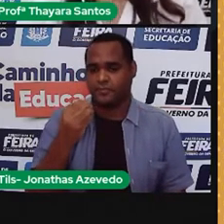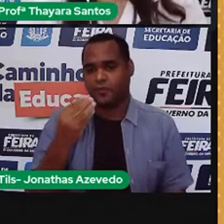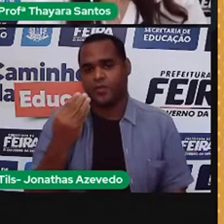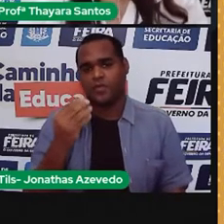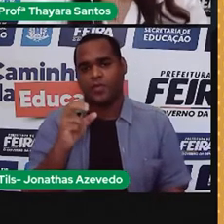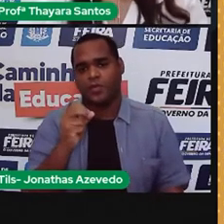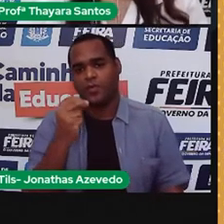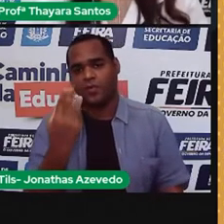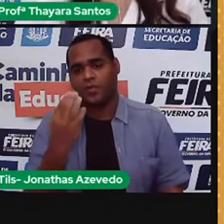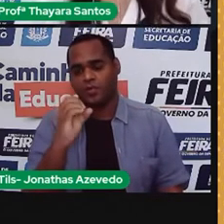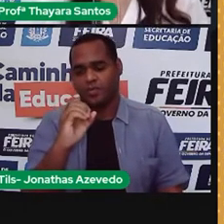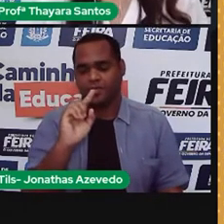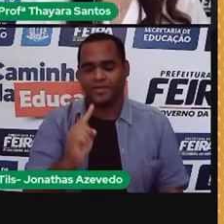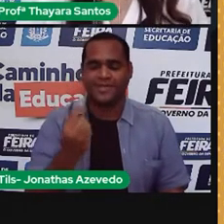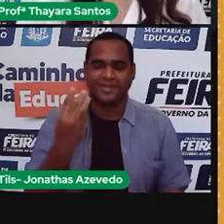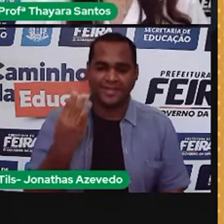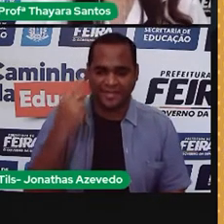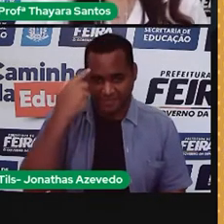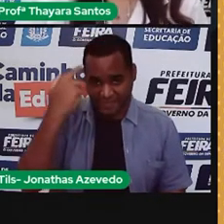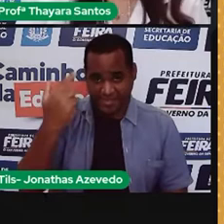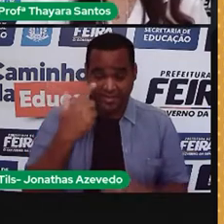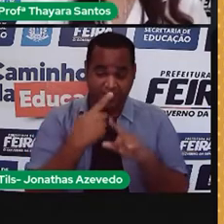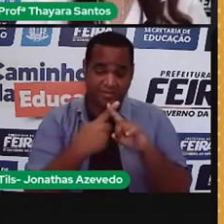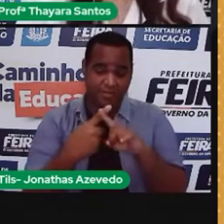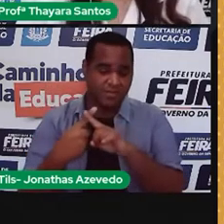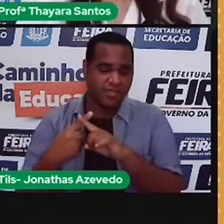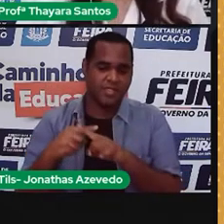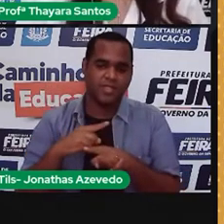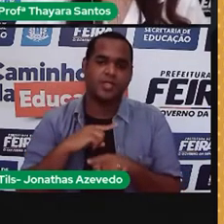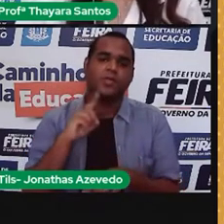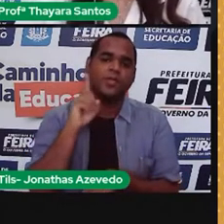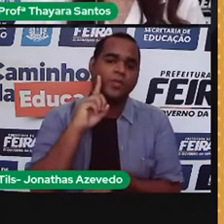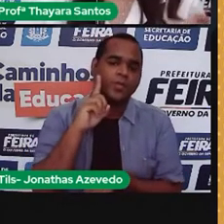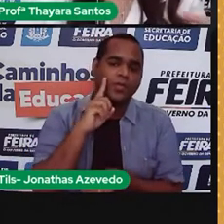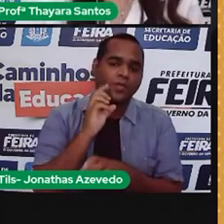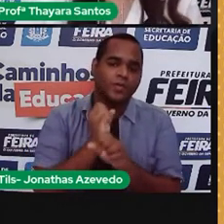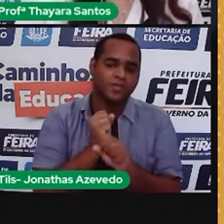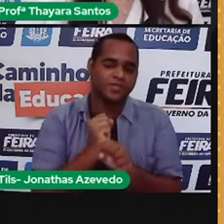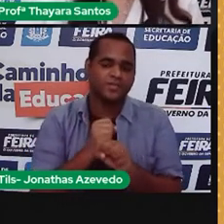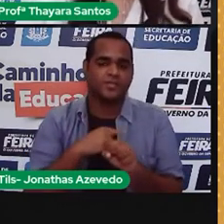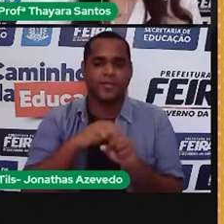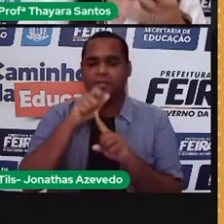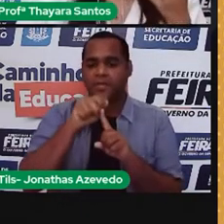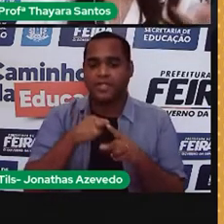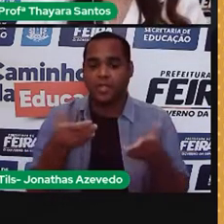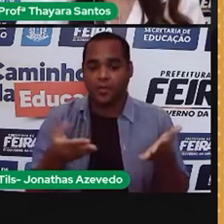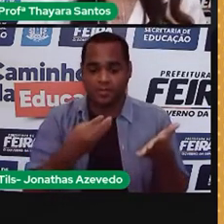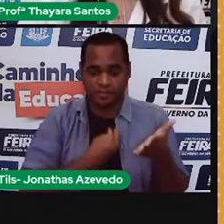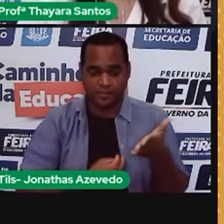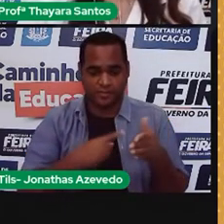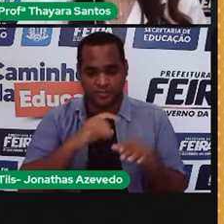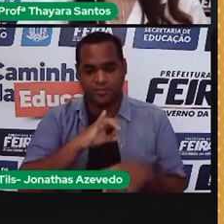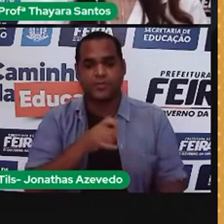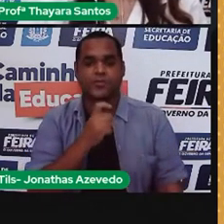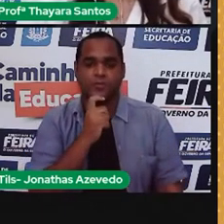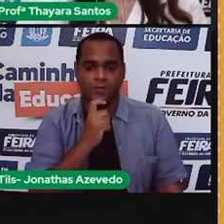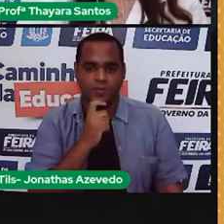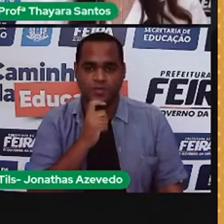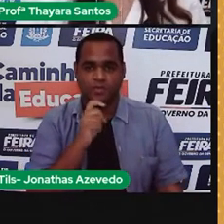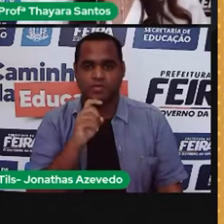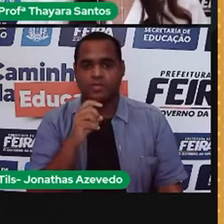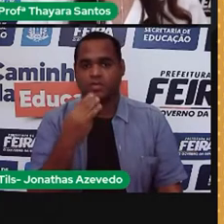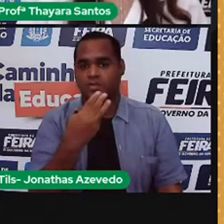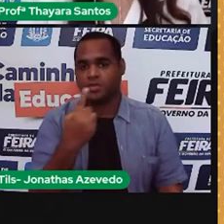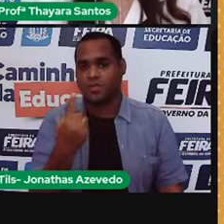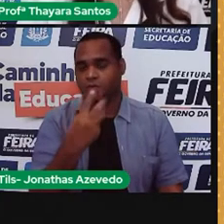,3, né? E multiplicar pela quantidade de dias. Aqui, eu pensei no mês que a gente está, que o mês de julho, que tem 31 dias.